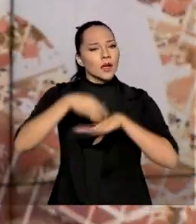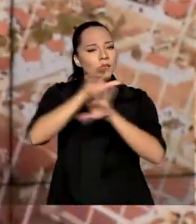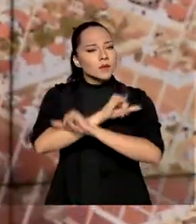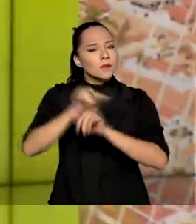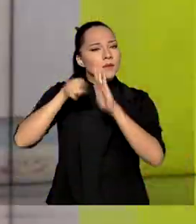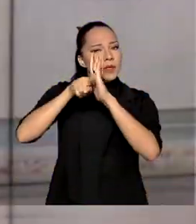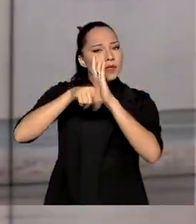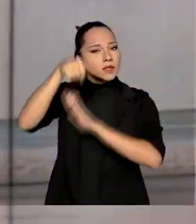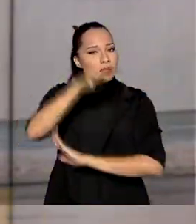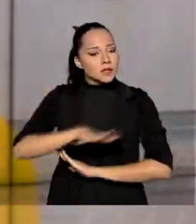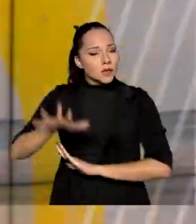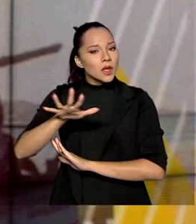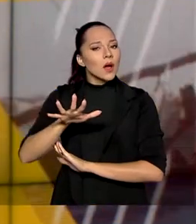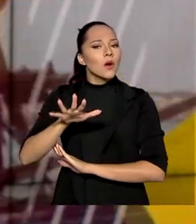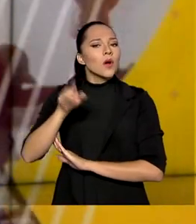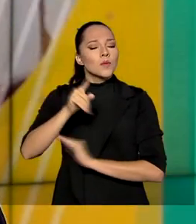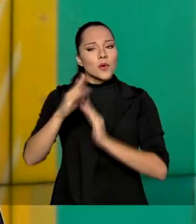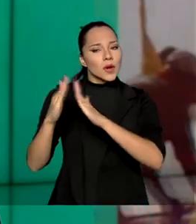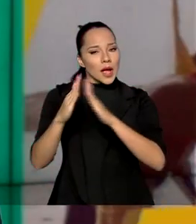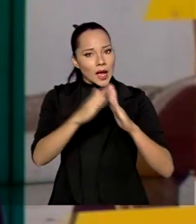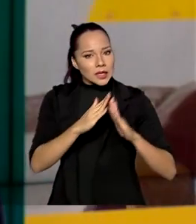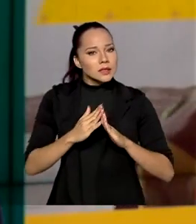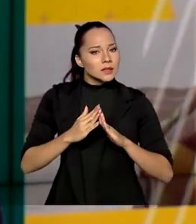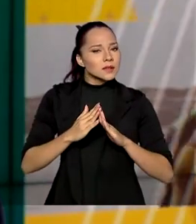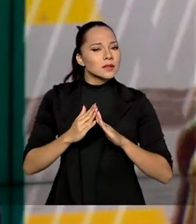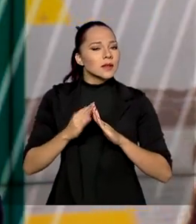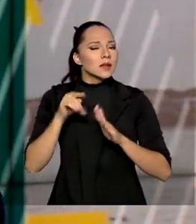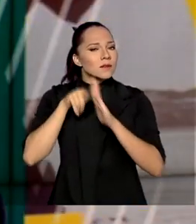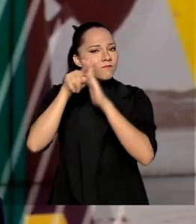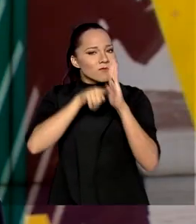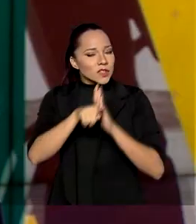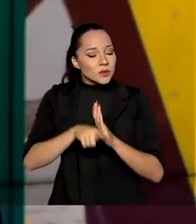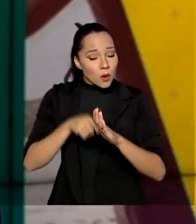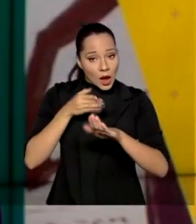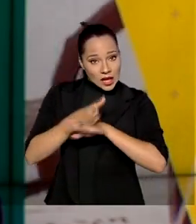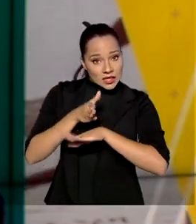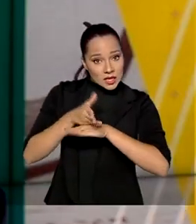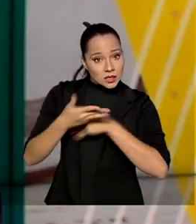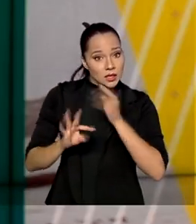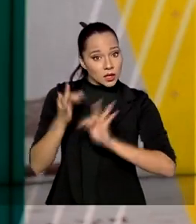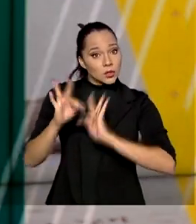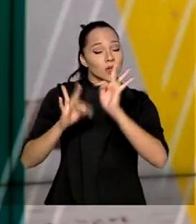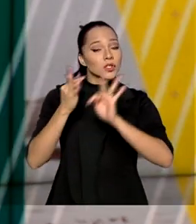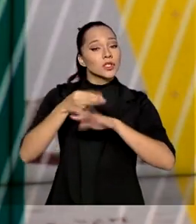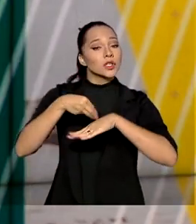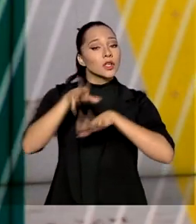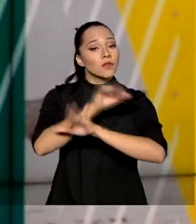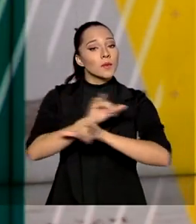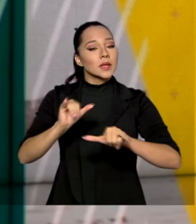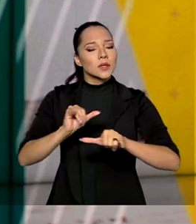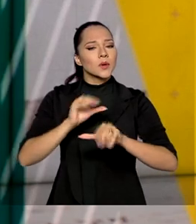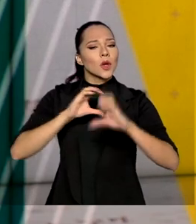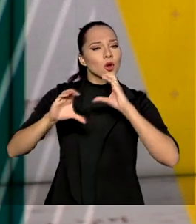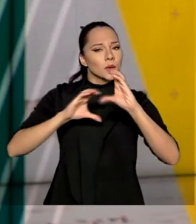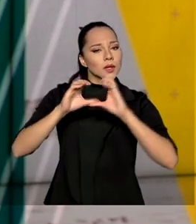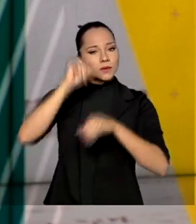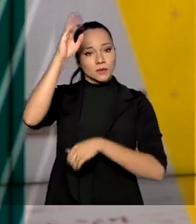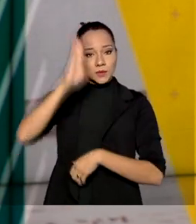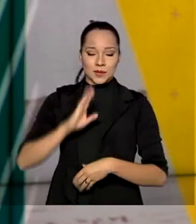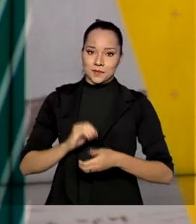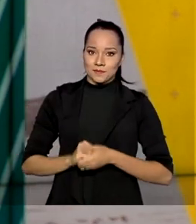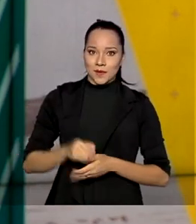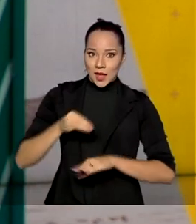Pesquisa Nacional por Amostras de Domicílios Contínua, que investigou o acesso à tecnologia da informação e à comunicação no país.